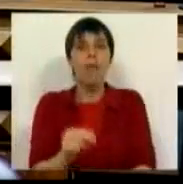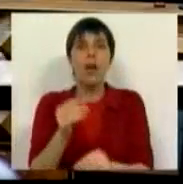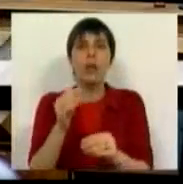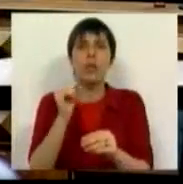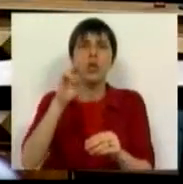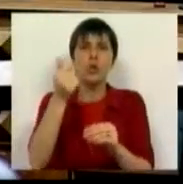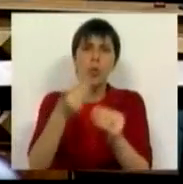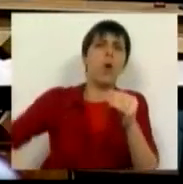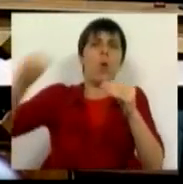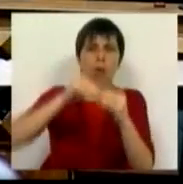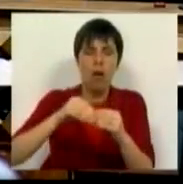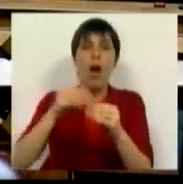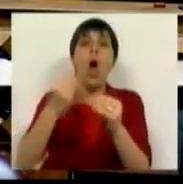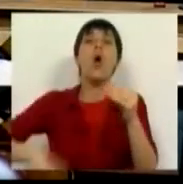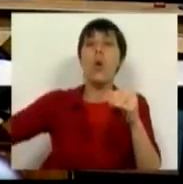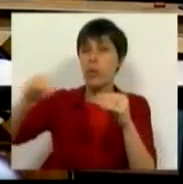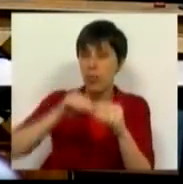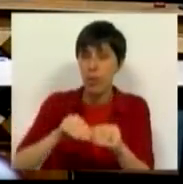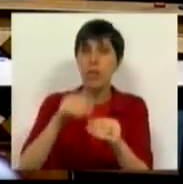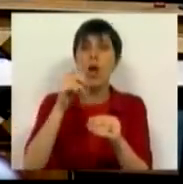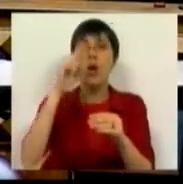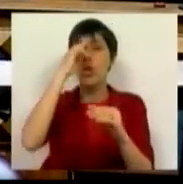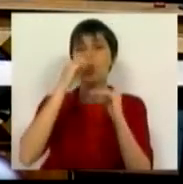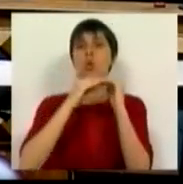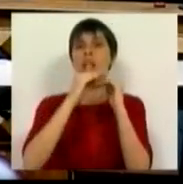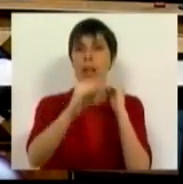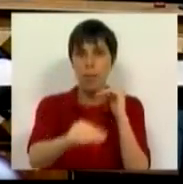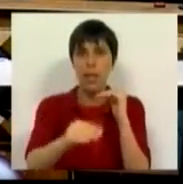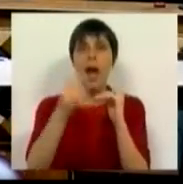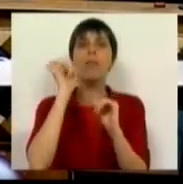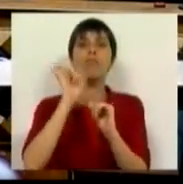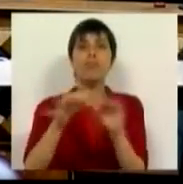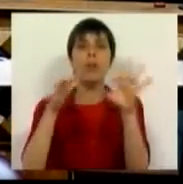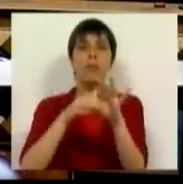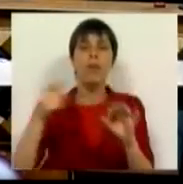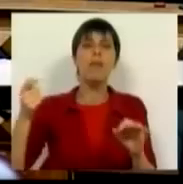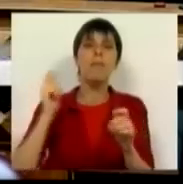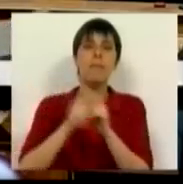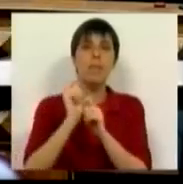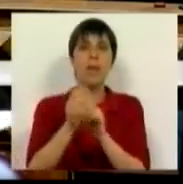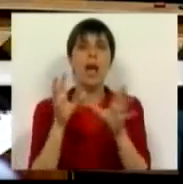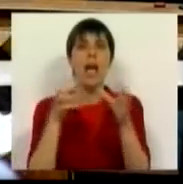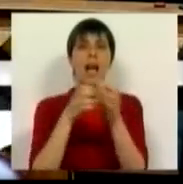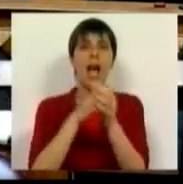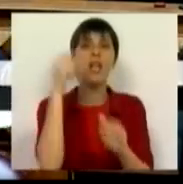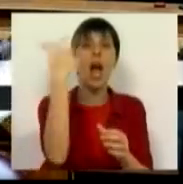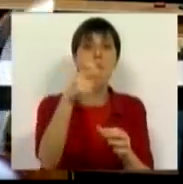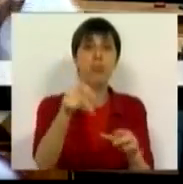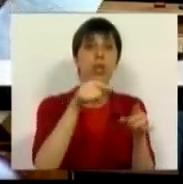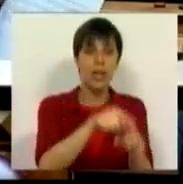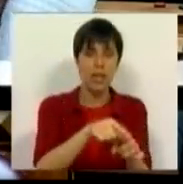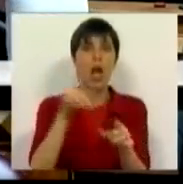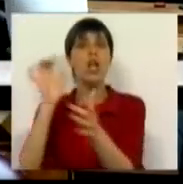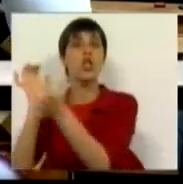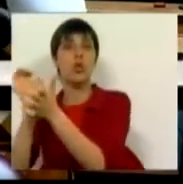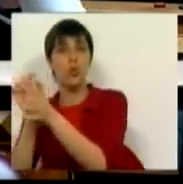subcontribuição. A contribuição de sustentabilidade sobre as expensões pagas pela Caixa Geral de Aposentações e